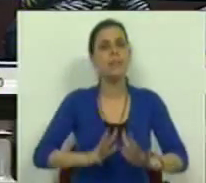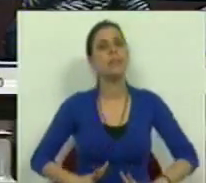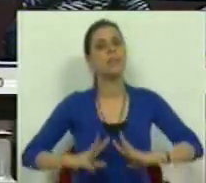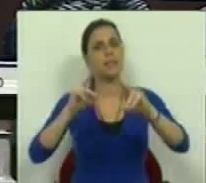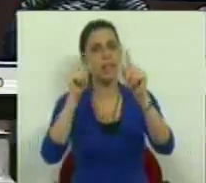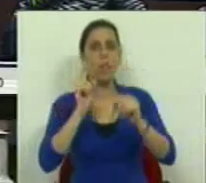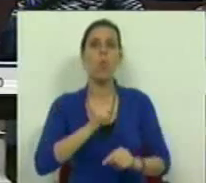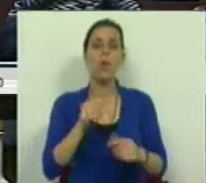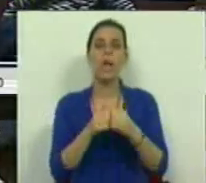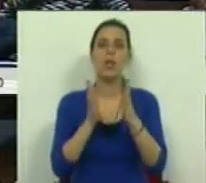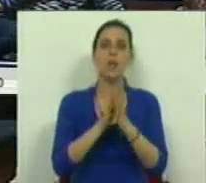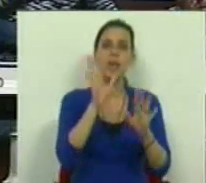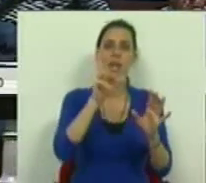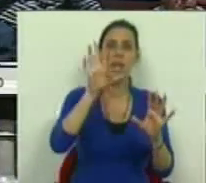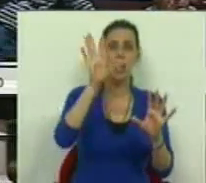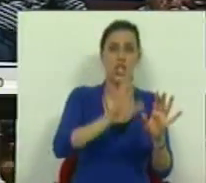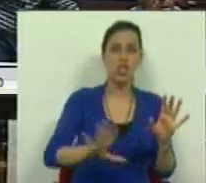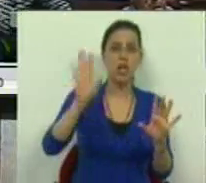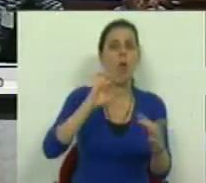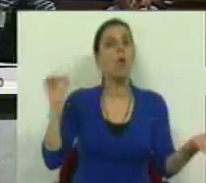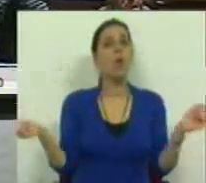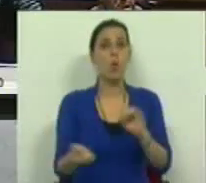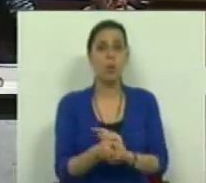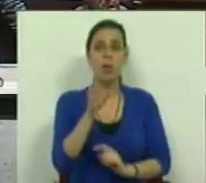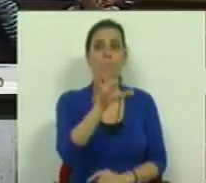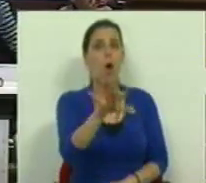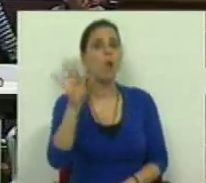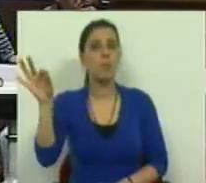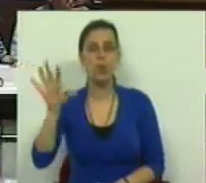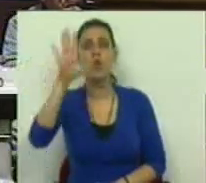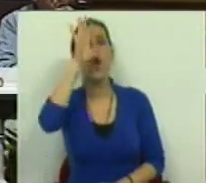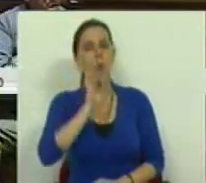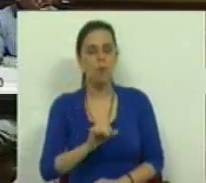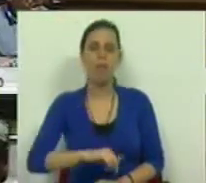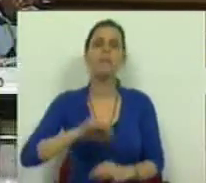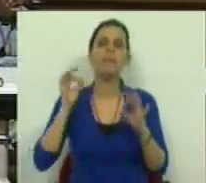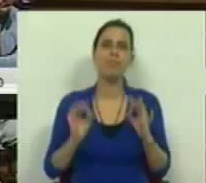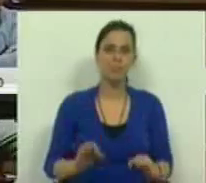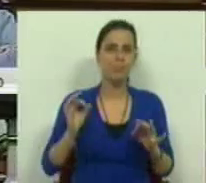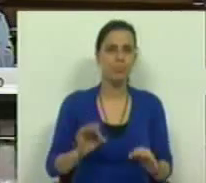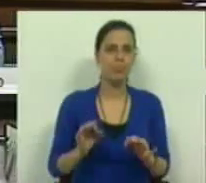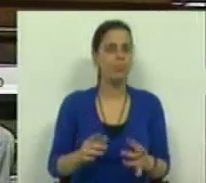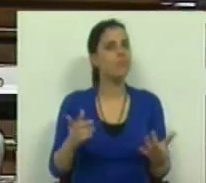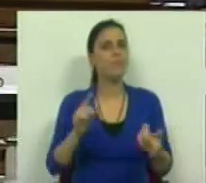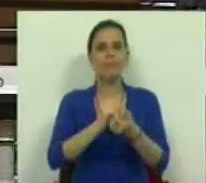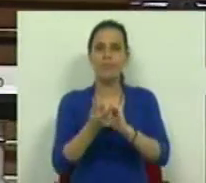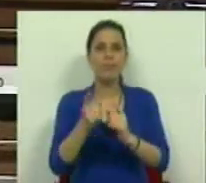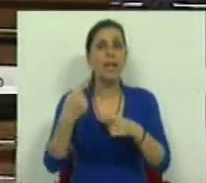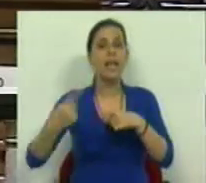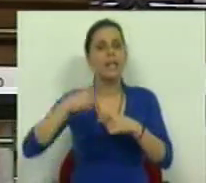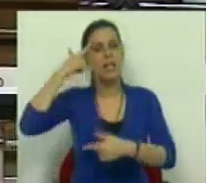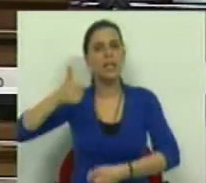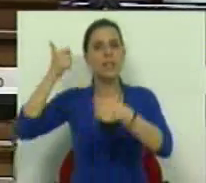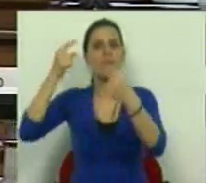desenvolvimento que é toda uma região e, pelo contrário, as opções dos governos têm sido completamente subalternizadas aos